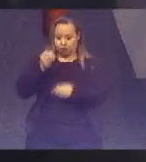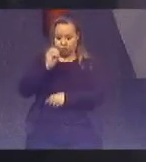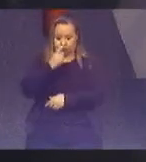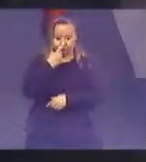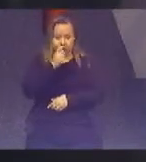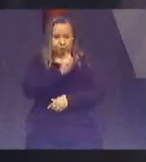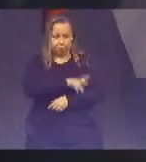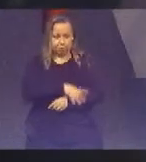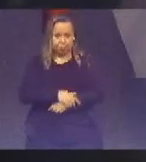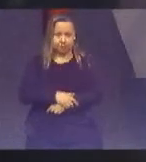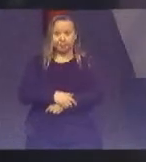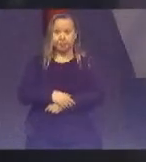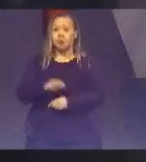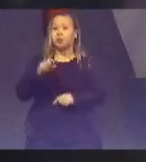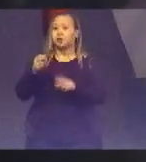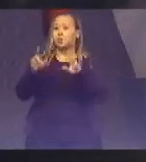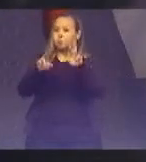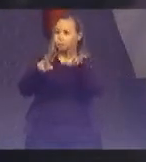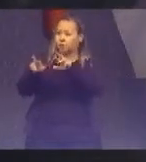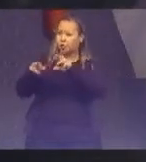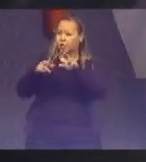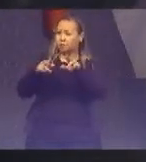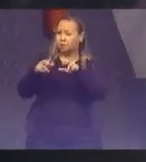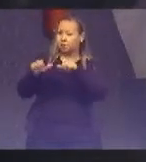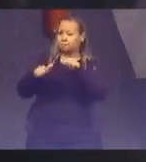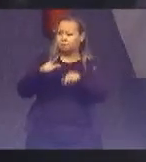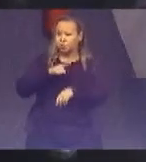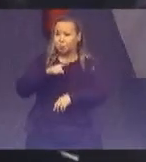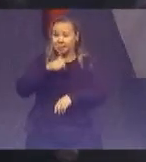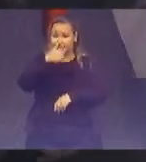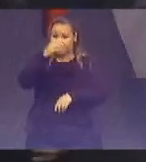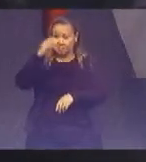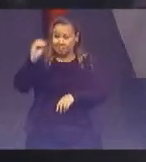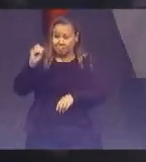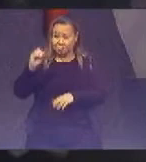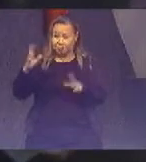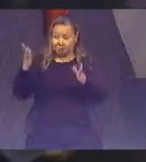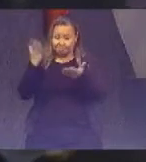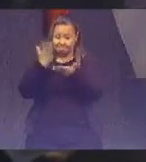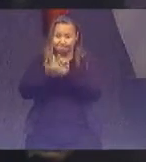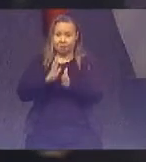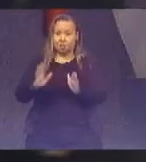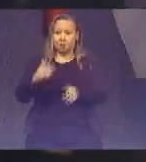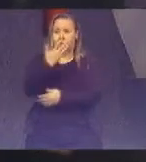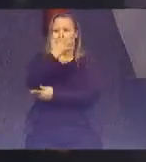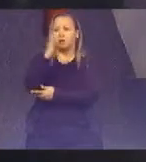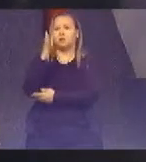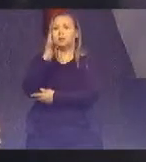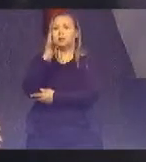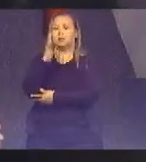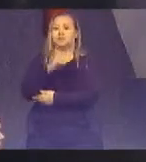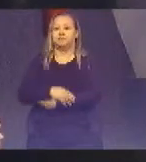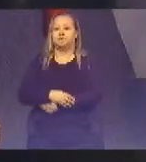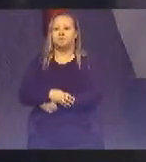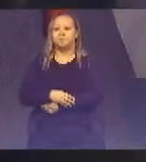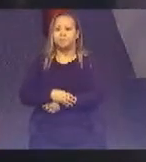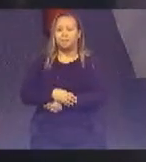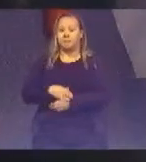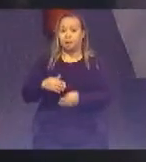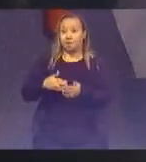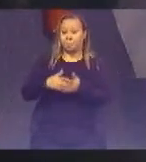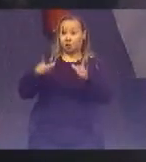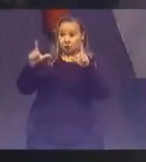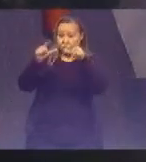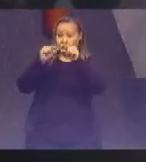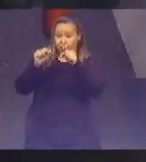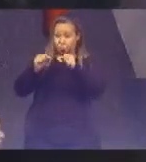destes copos que levam em torno de 100 anos para se decompor na natureza. Além de reduzirmos o